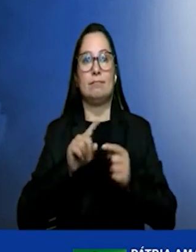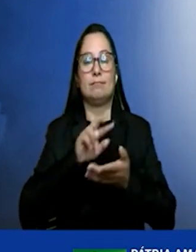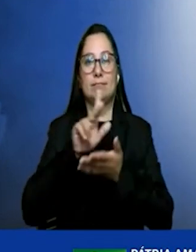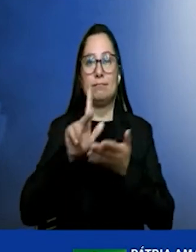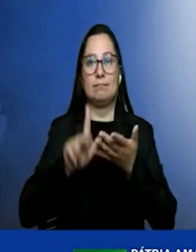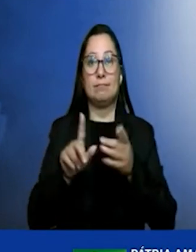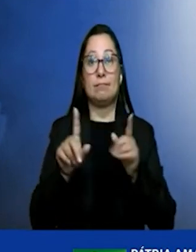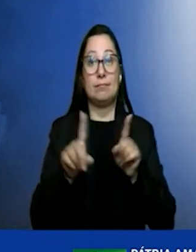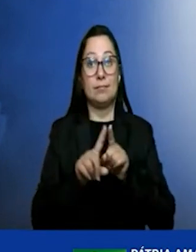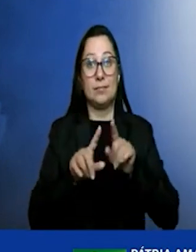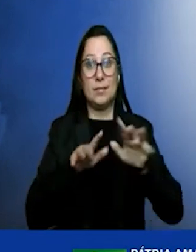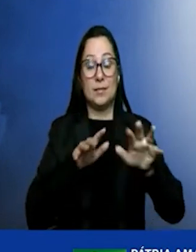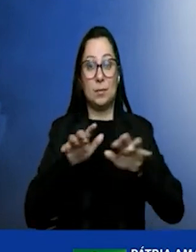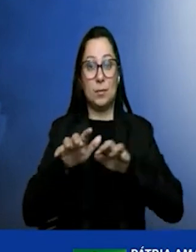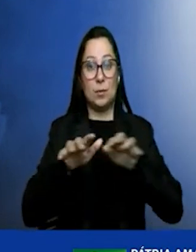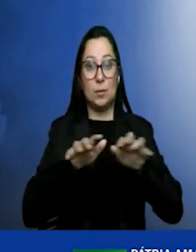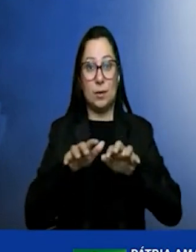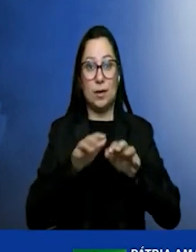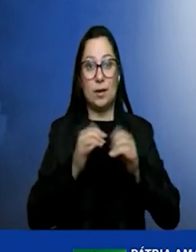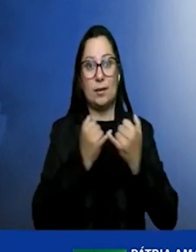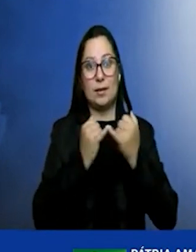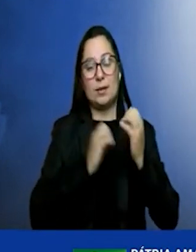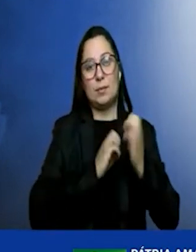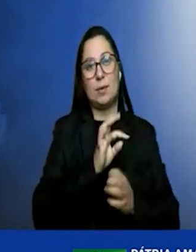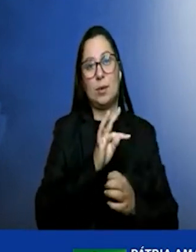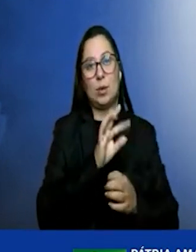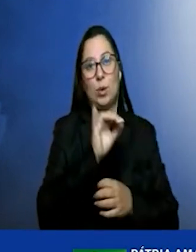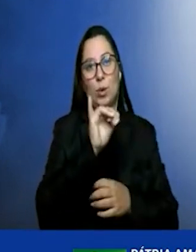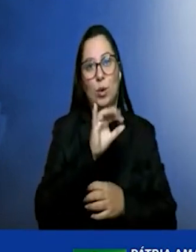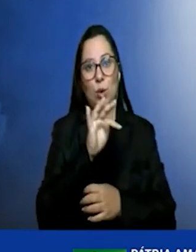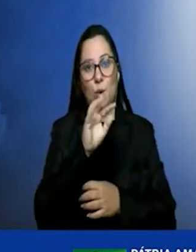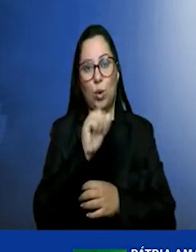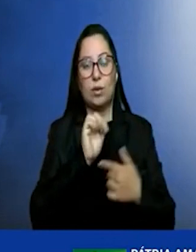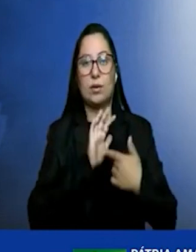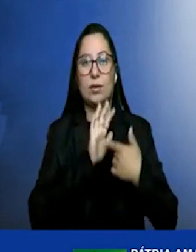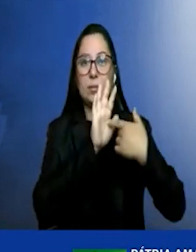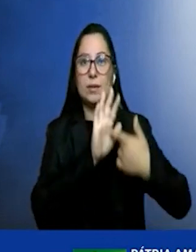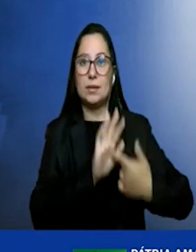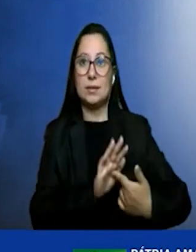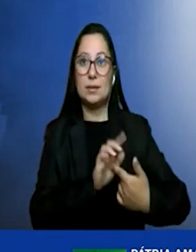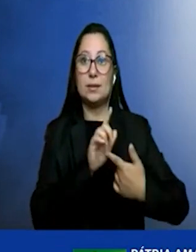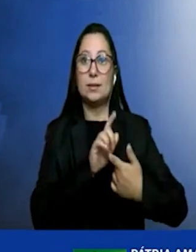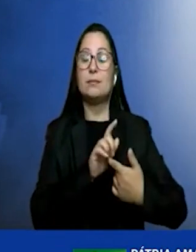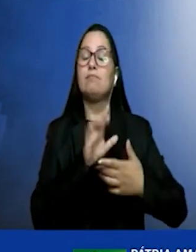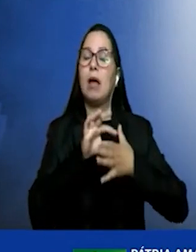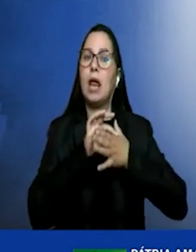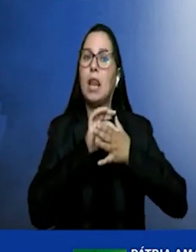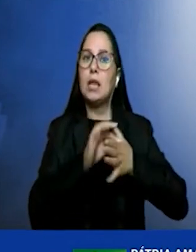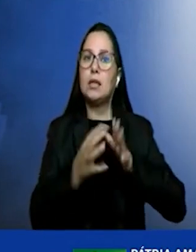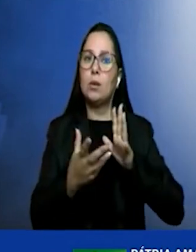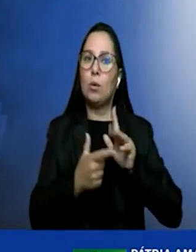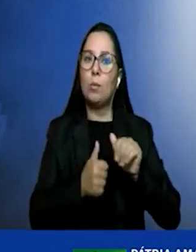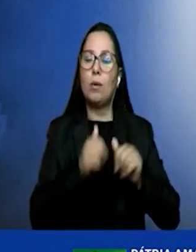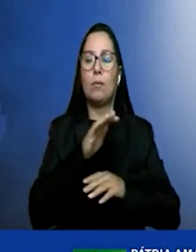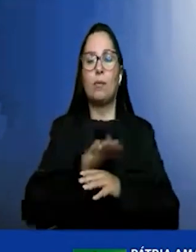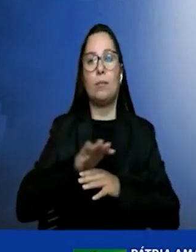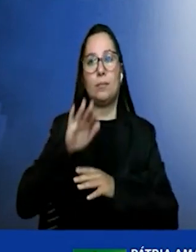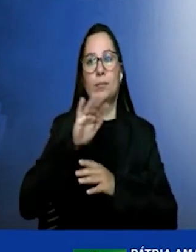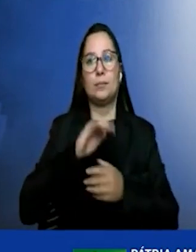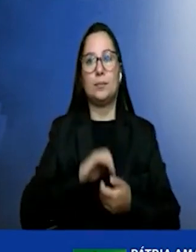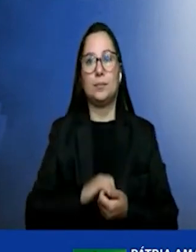mobilidade como a Toyota que também apresentou e por sinal é um grande líder global nessa área bom